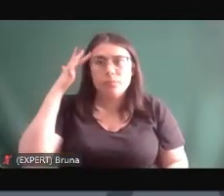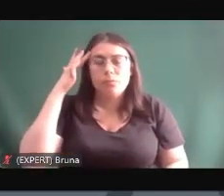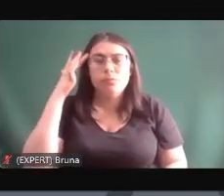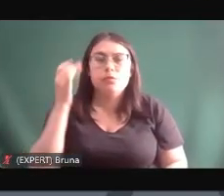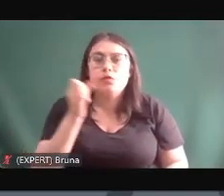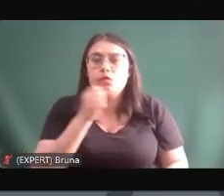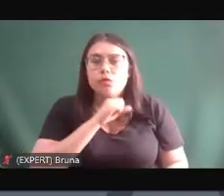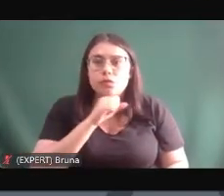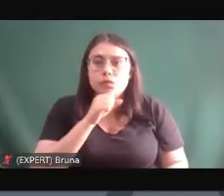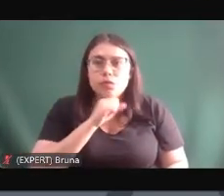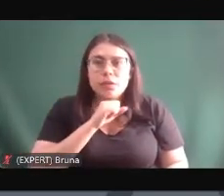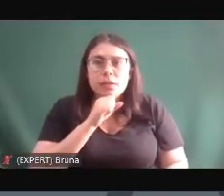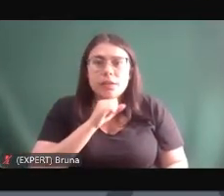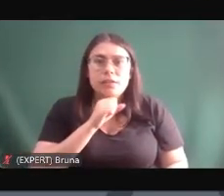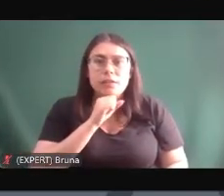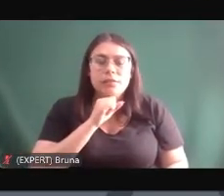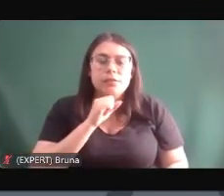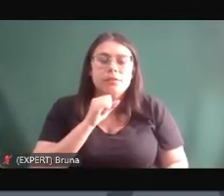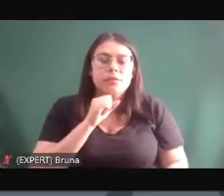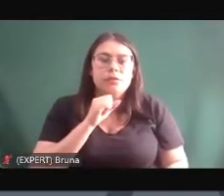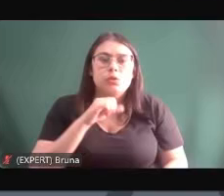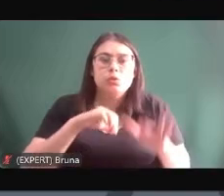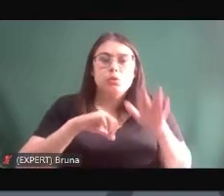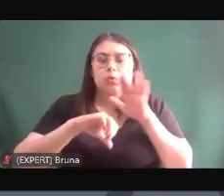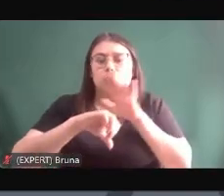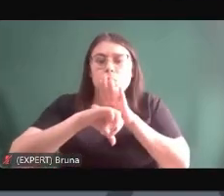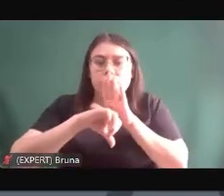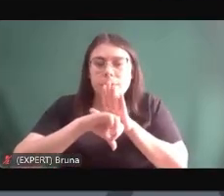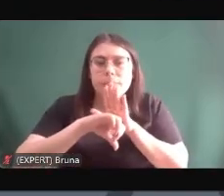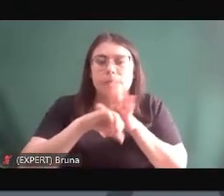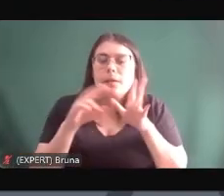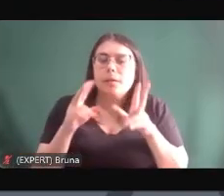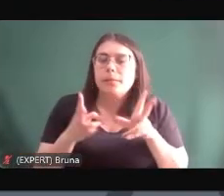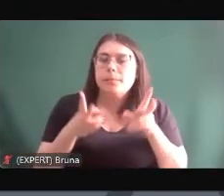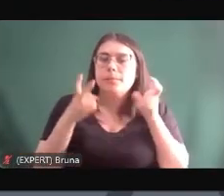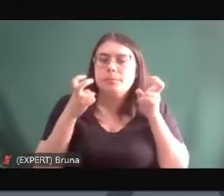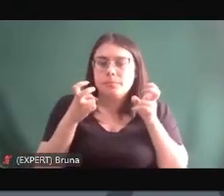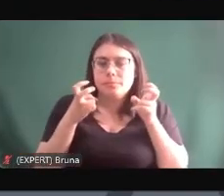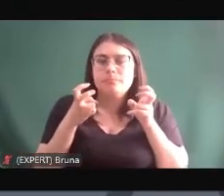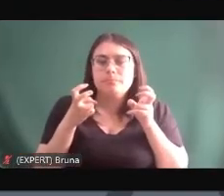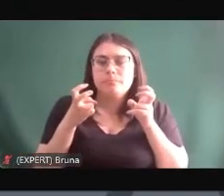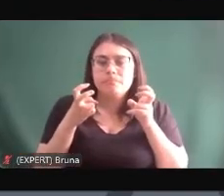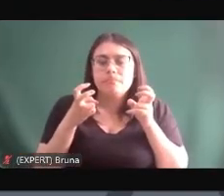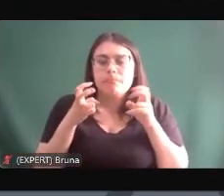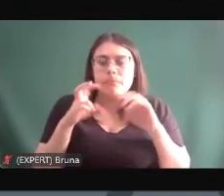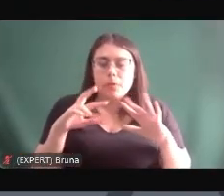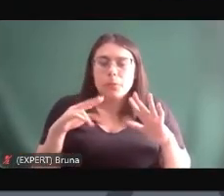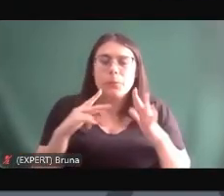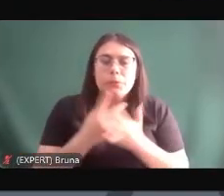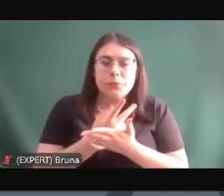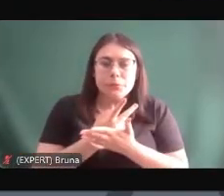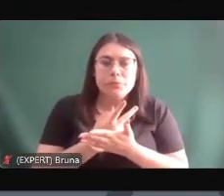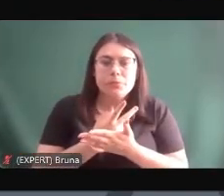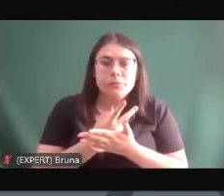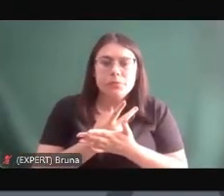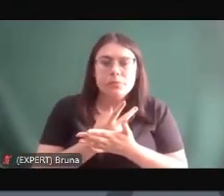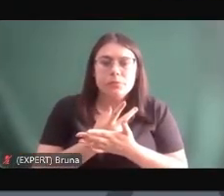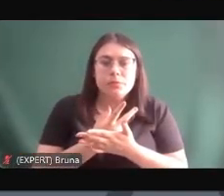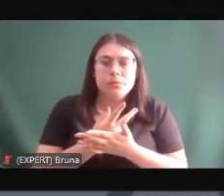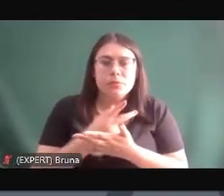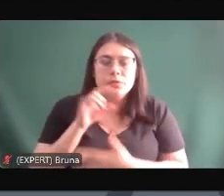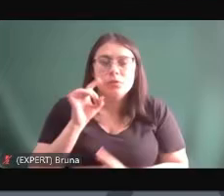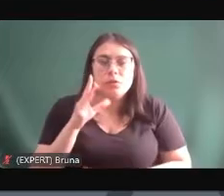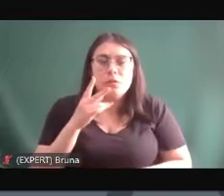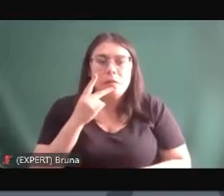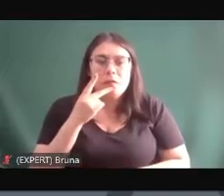no crime elas percebem que o crime é um imenso equívoco e que é uma grande falácia